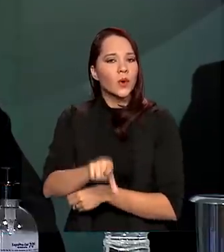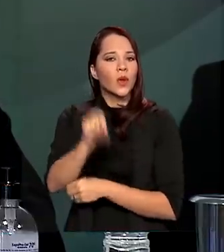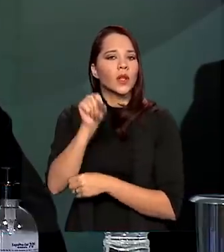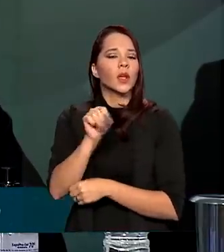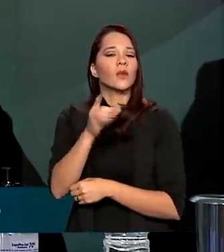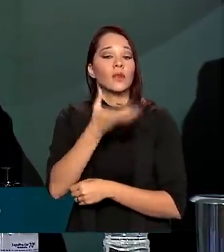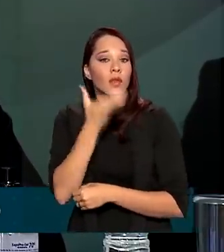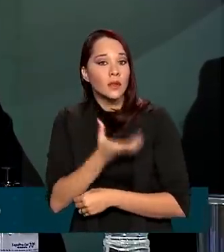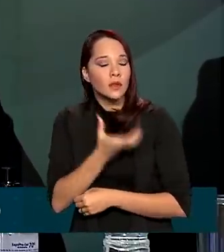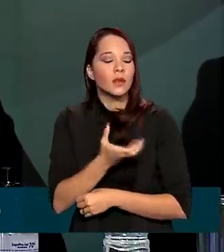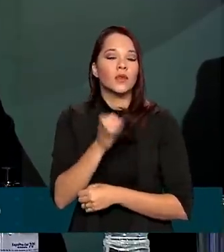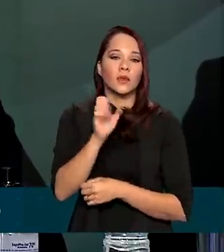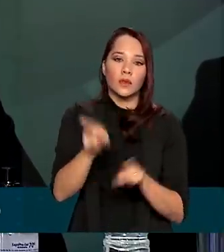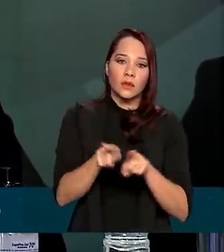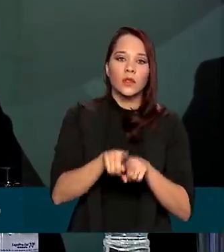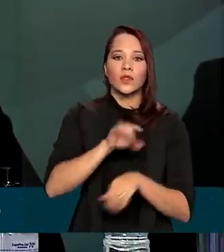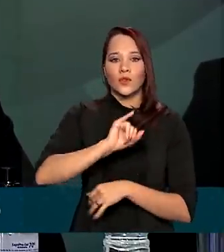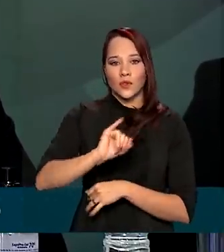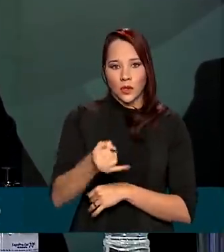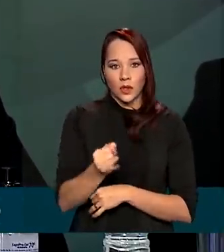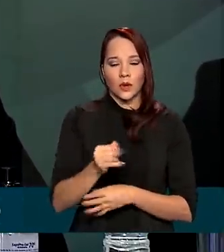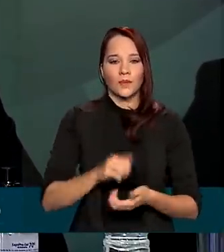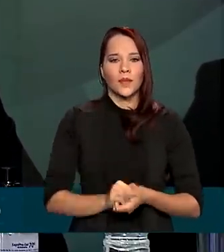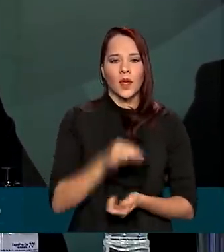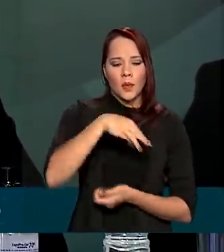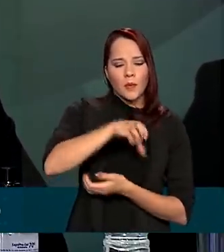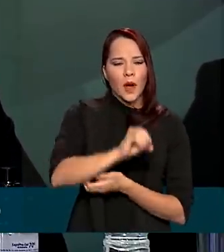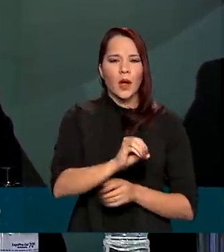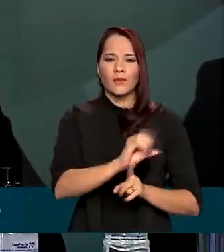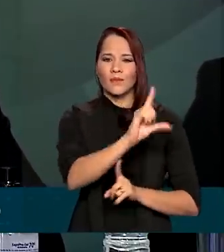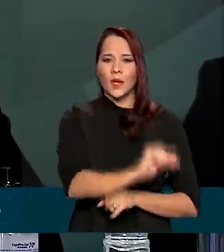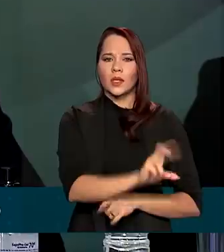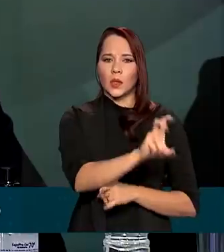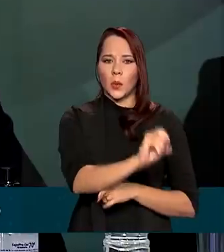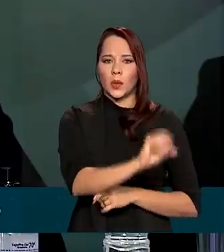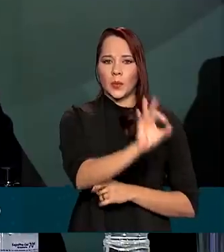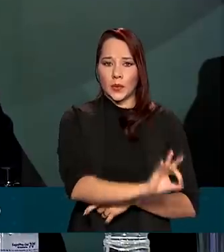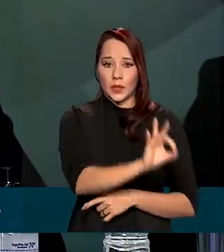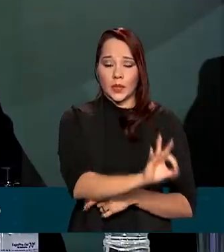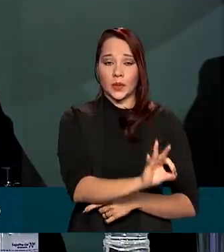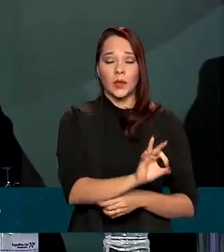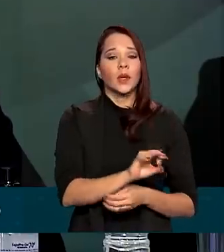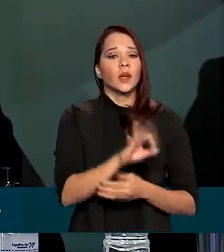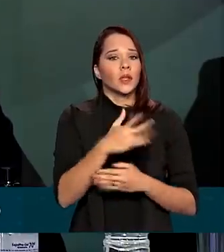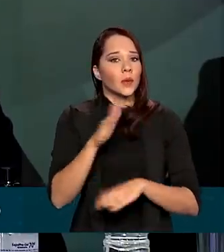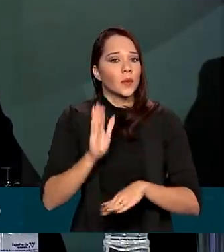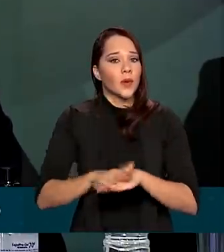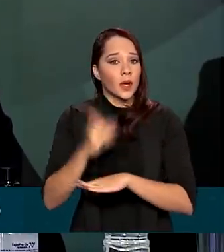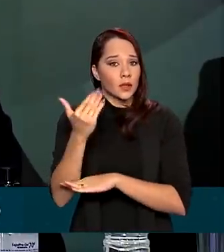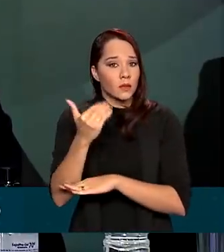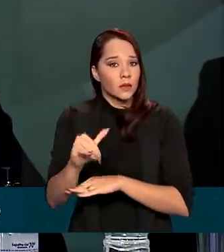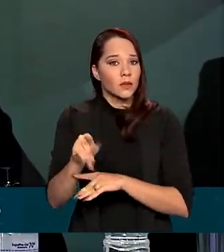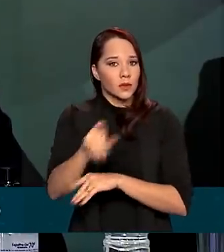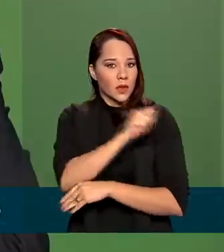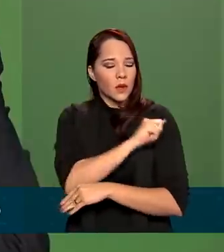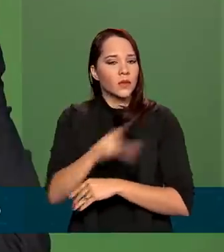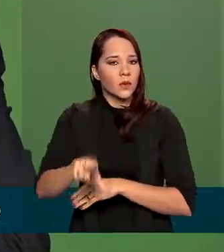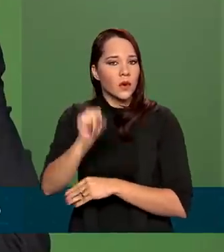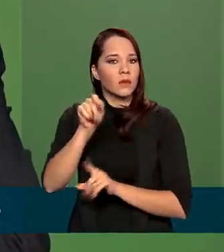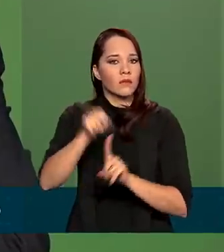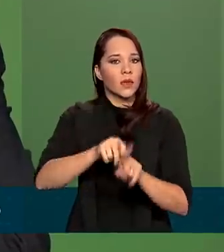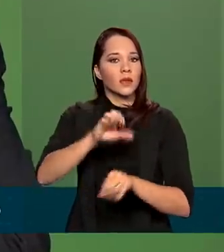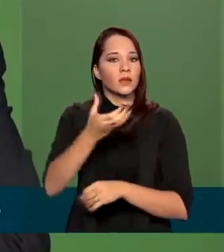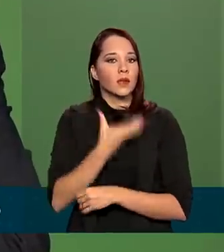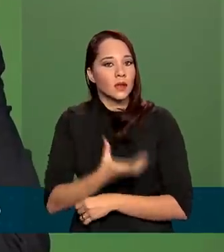dezembro e janeiro. Maio foi menos de 50% dos alunos. Então, mais da metade dos alunos preferiu dezembro e